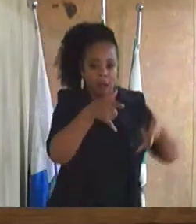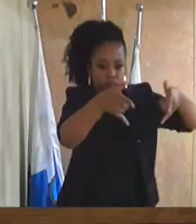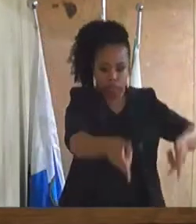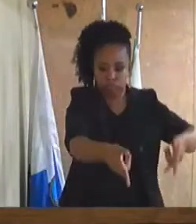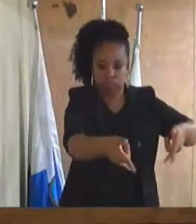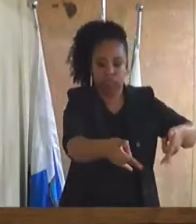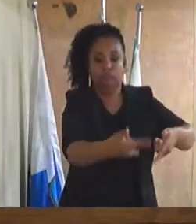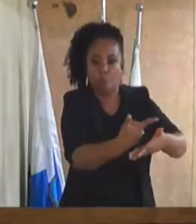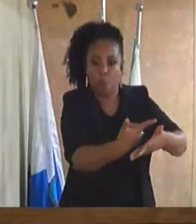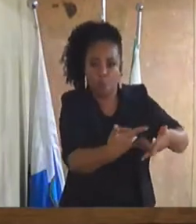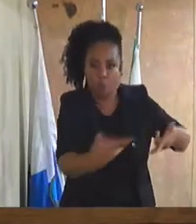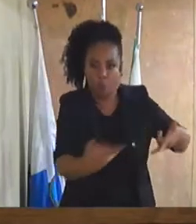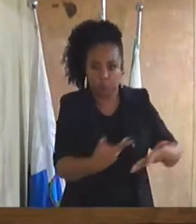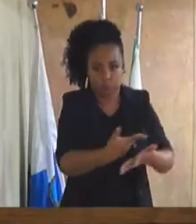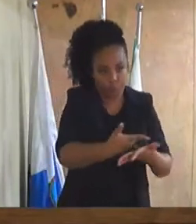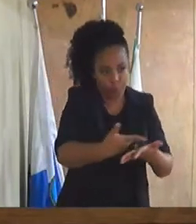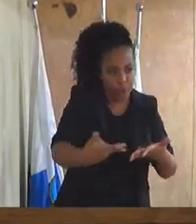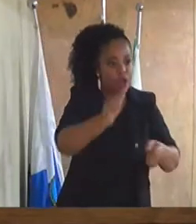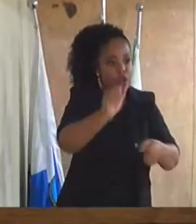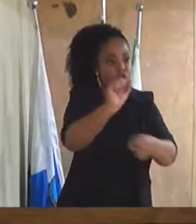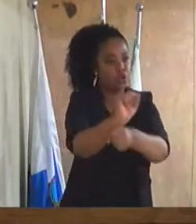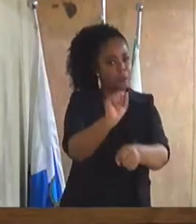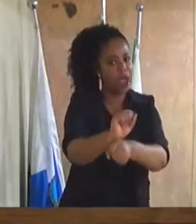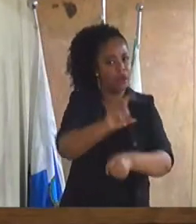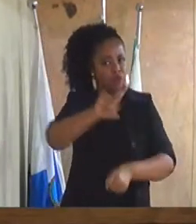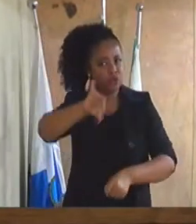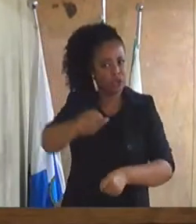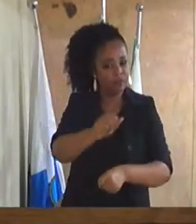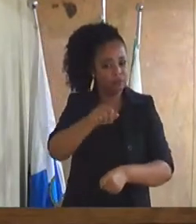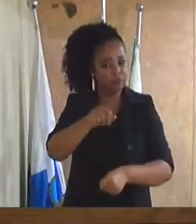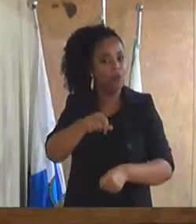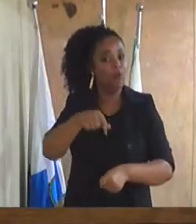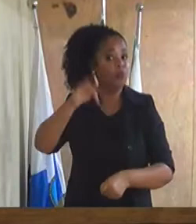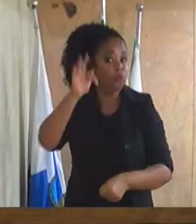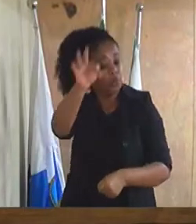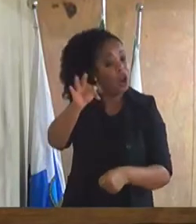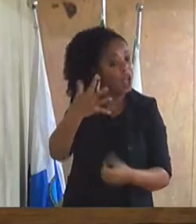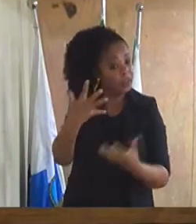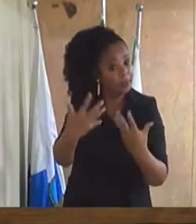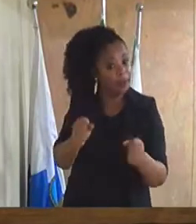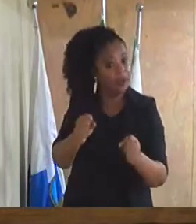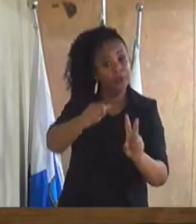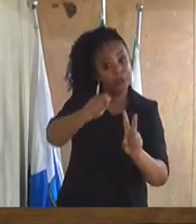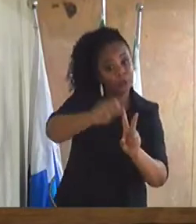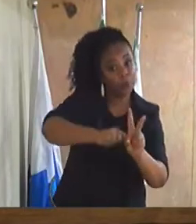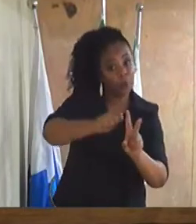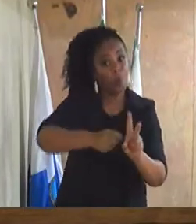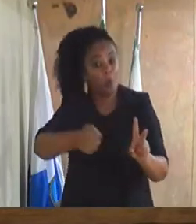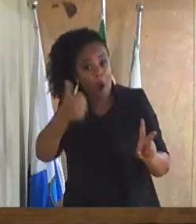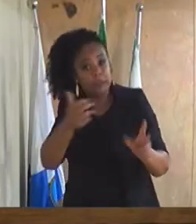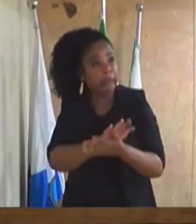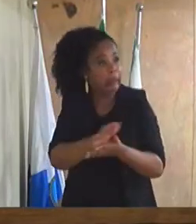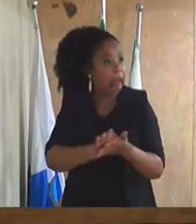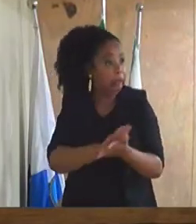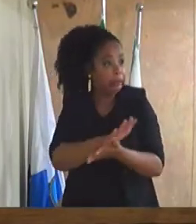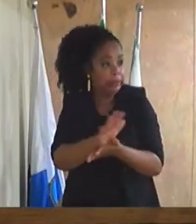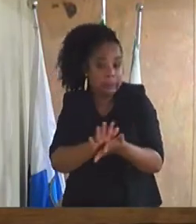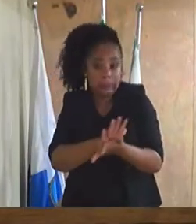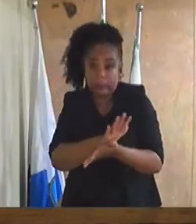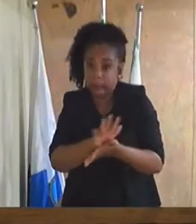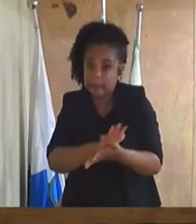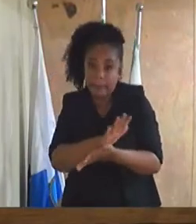espera aí o dia... Um dia você vai receber, porque já tem quase dois meses já e até agora nada. Então, eu queria